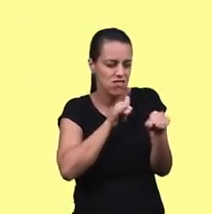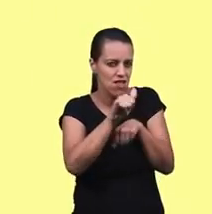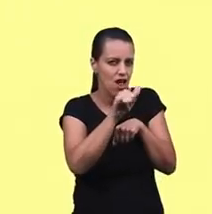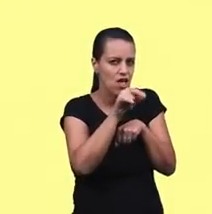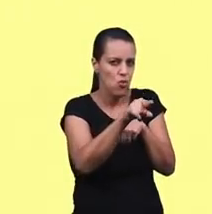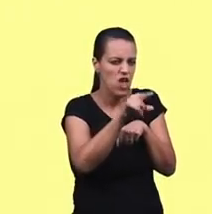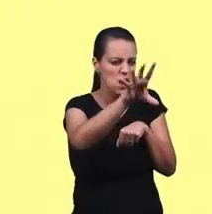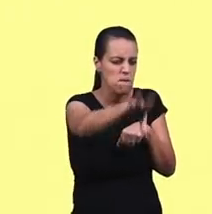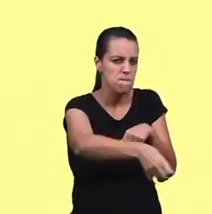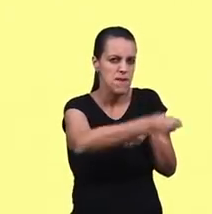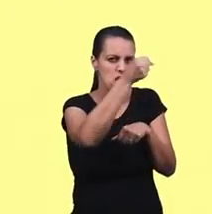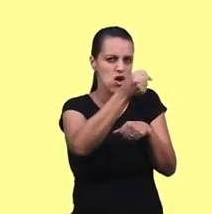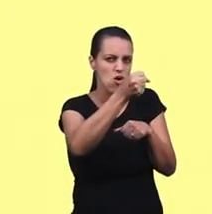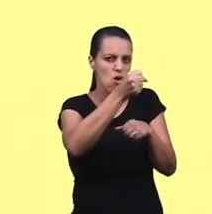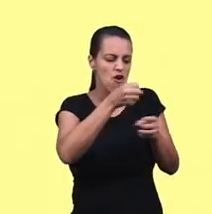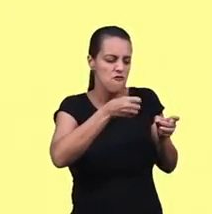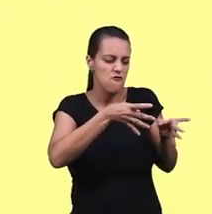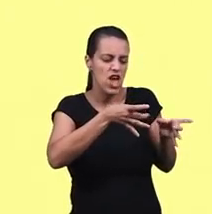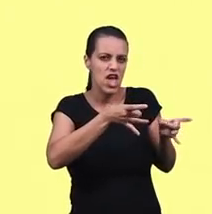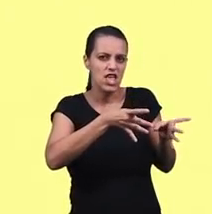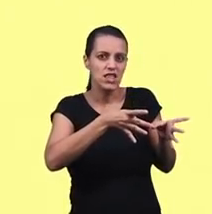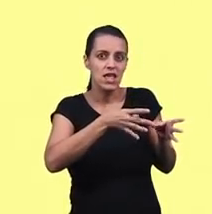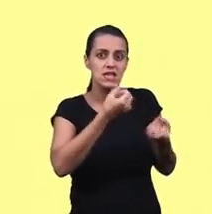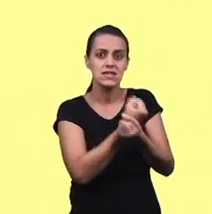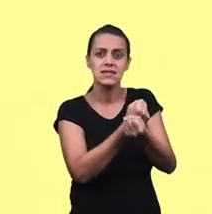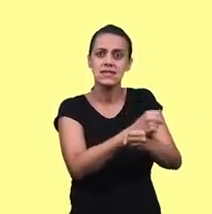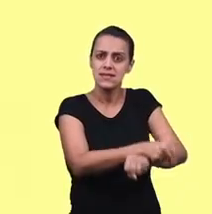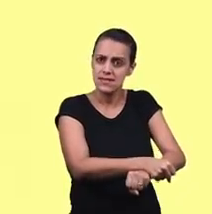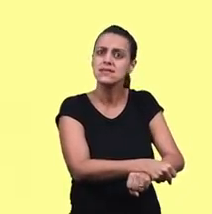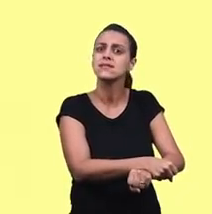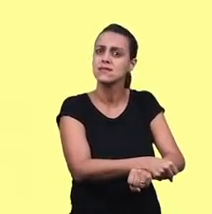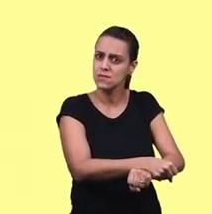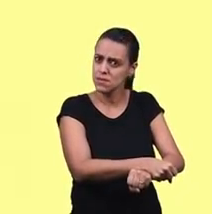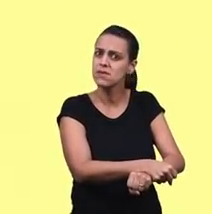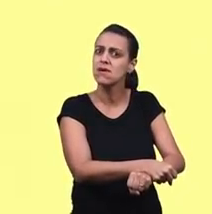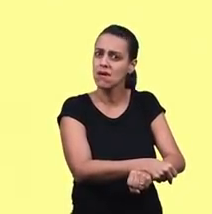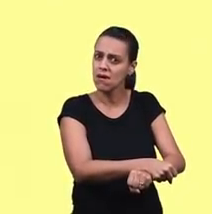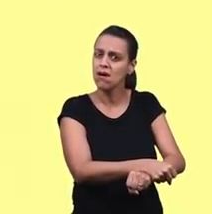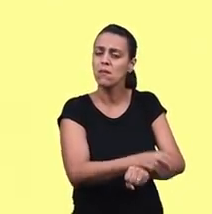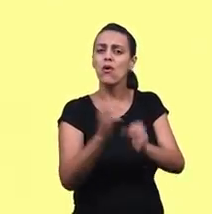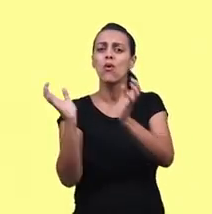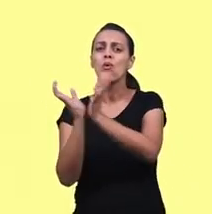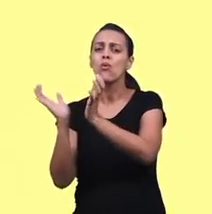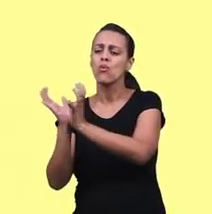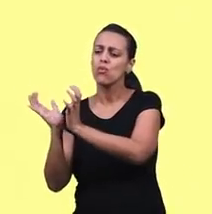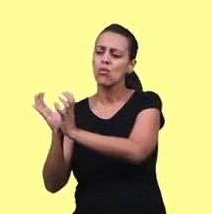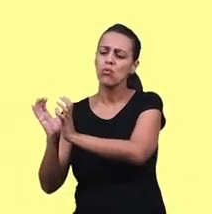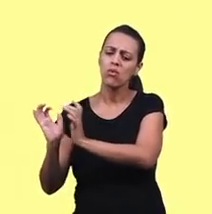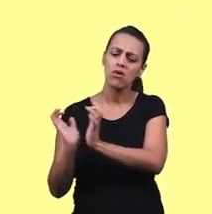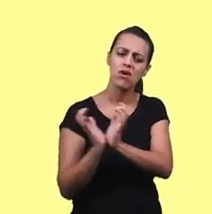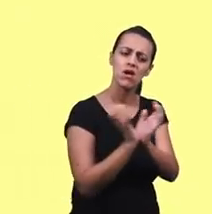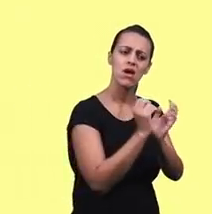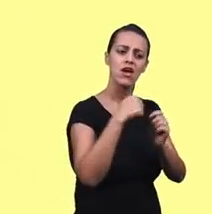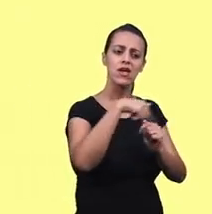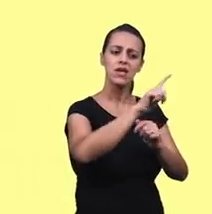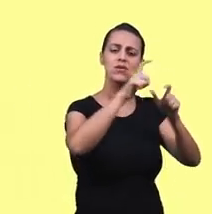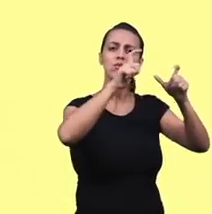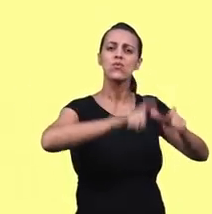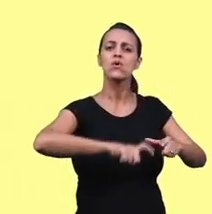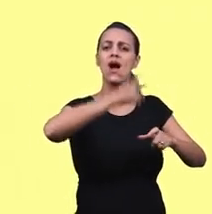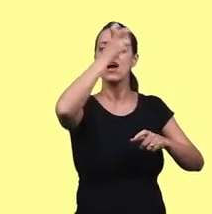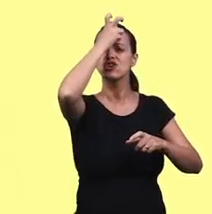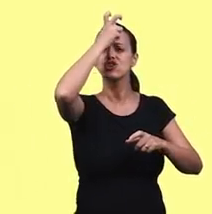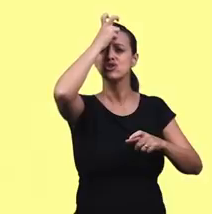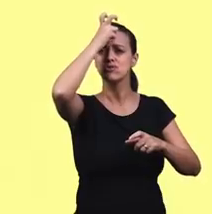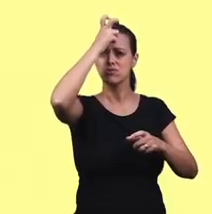venderam como escravo Para uma caravana de ismaelitas Que estavam indo para o Egito Eles tiraram